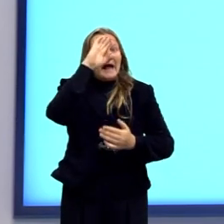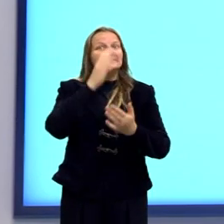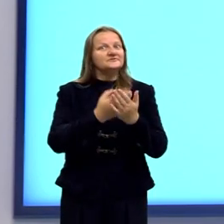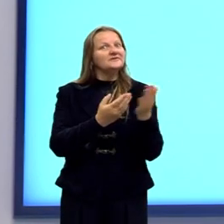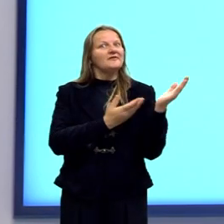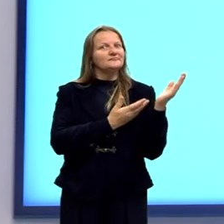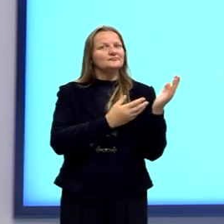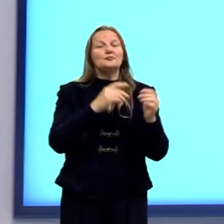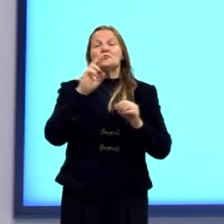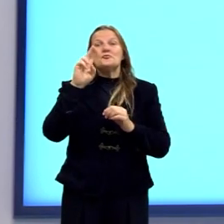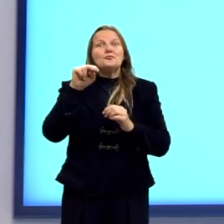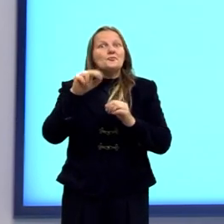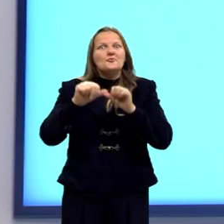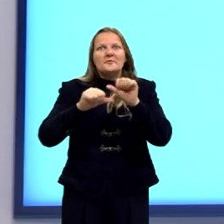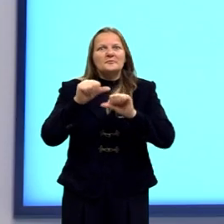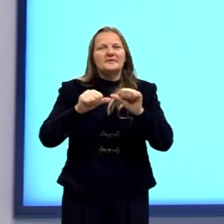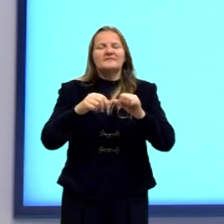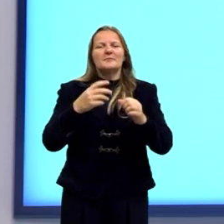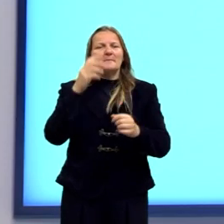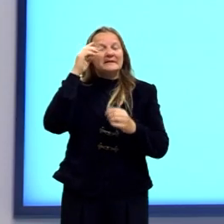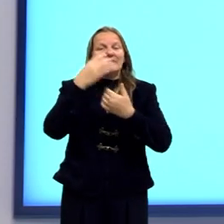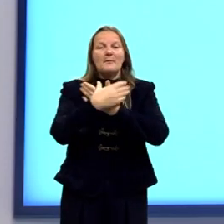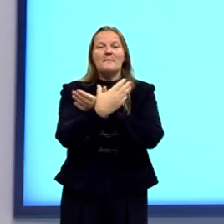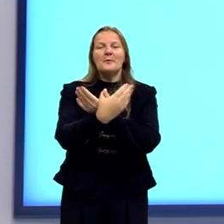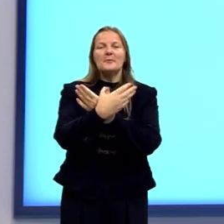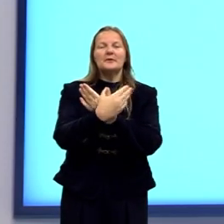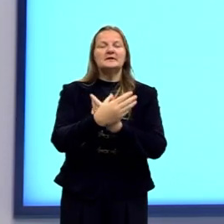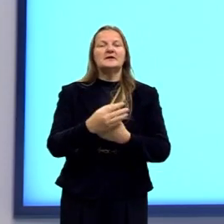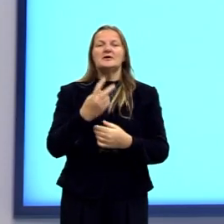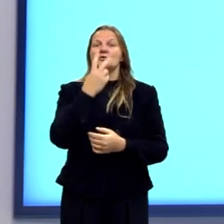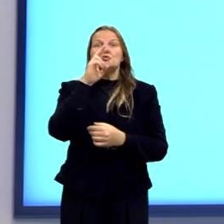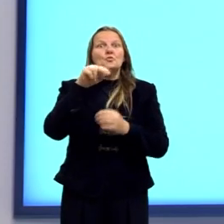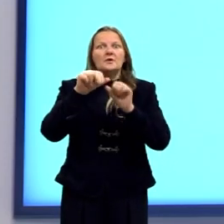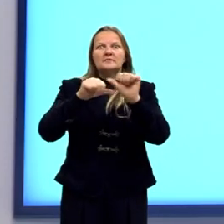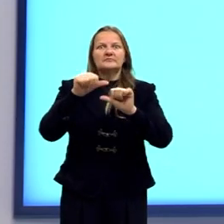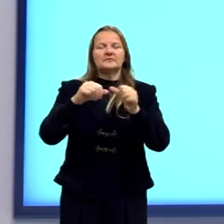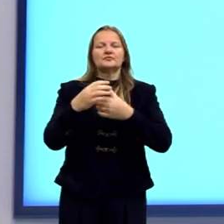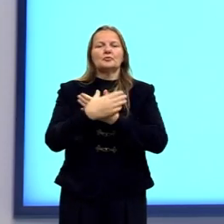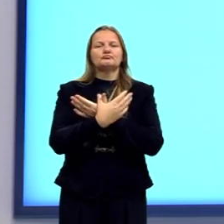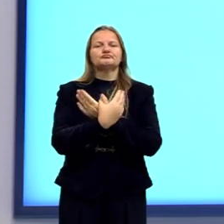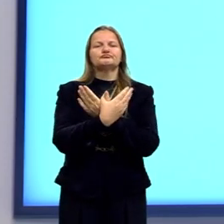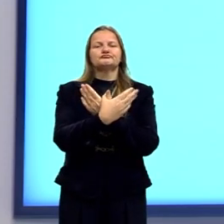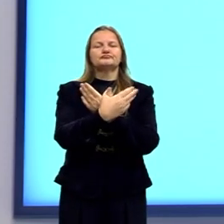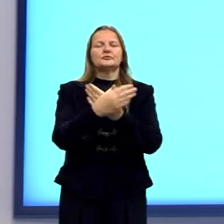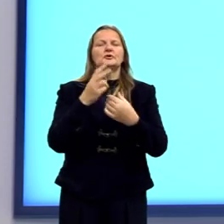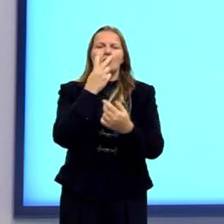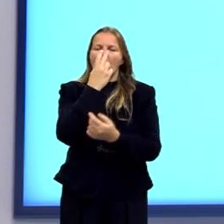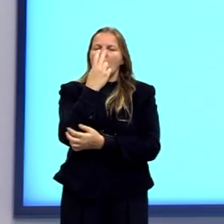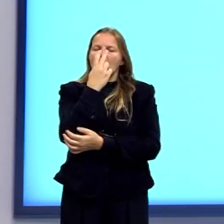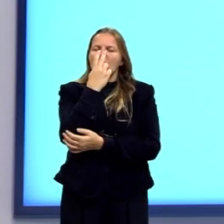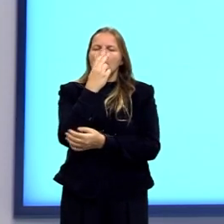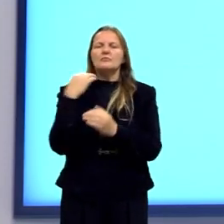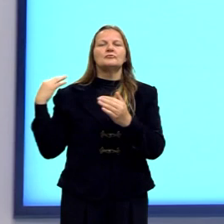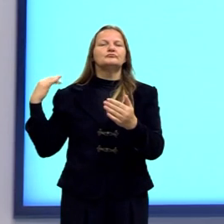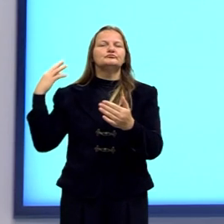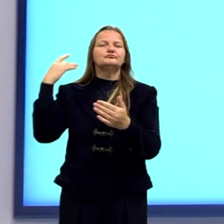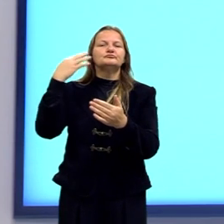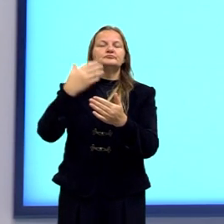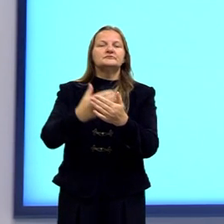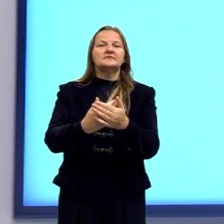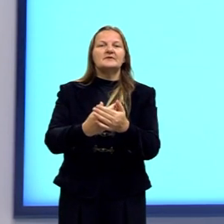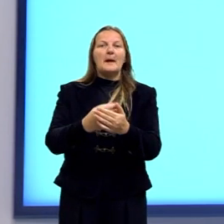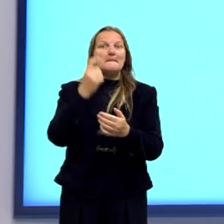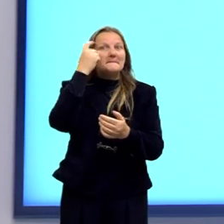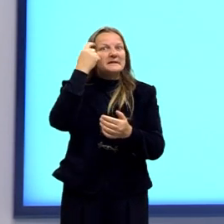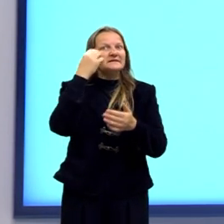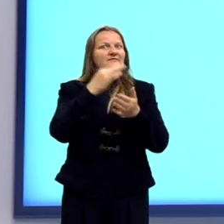as espécies, aqui um exemplo, uma borboleta, ela não sofre transformações ao longo do tempo. E elas não vão